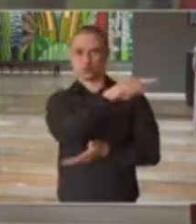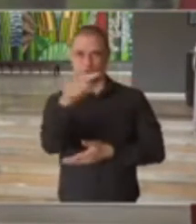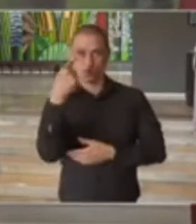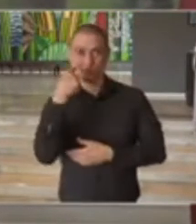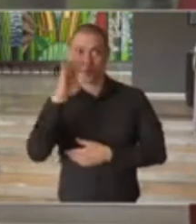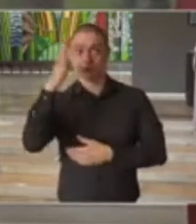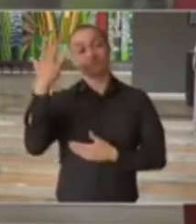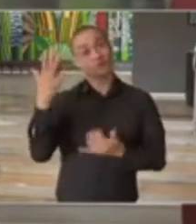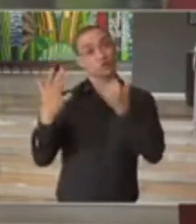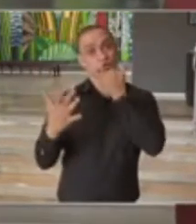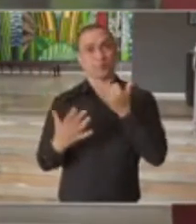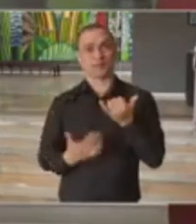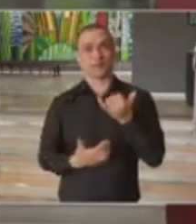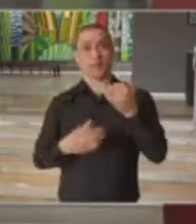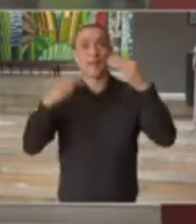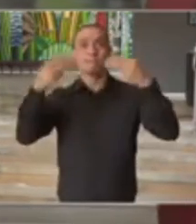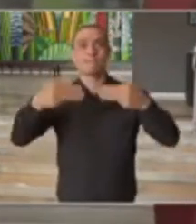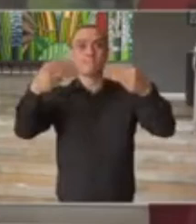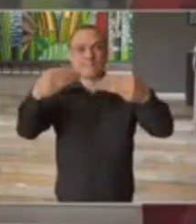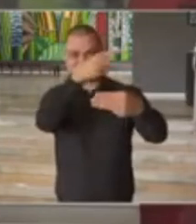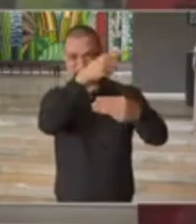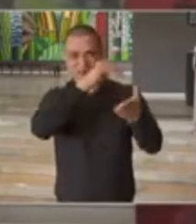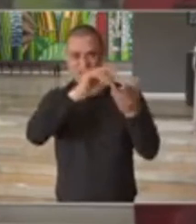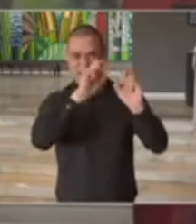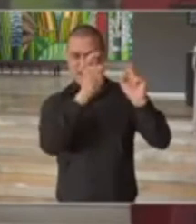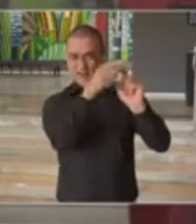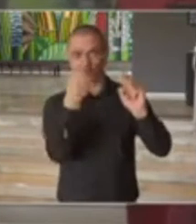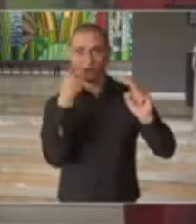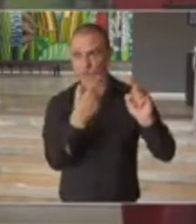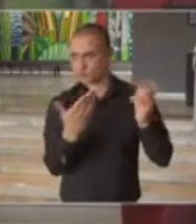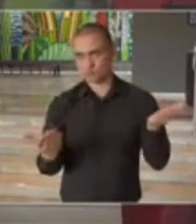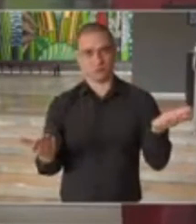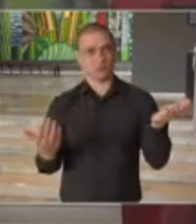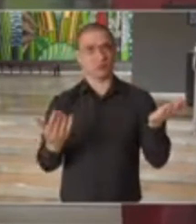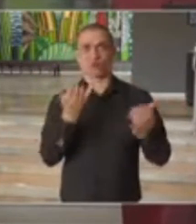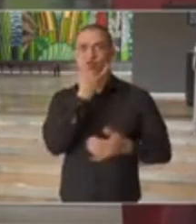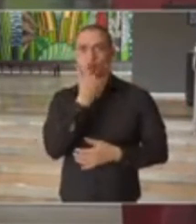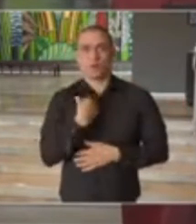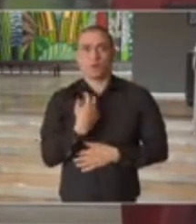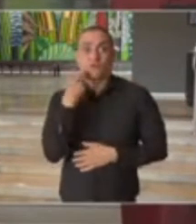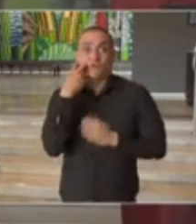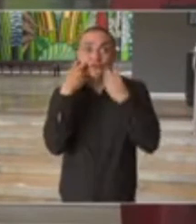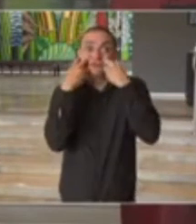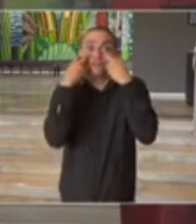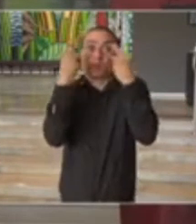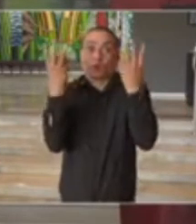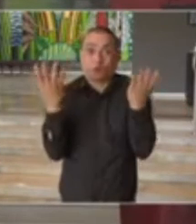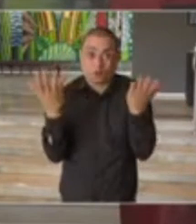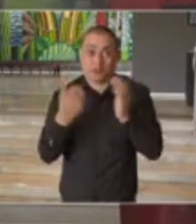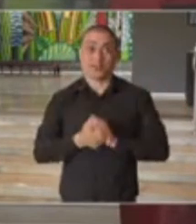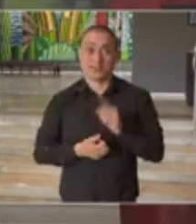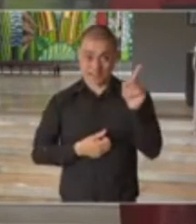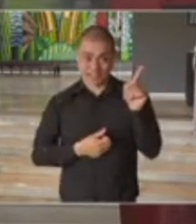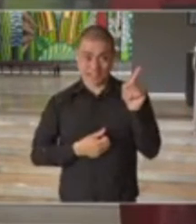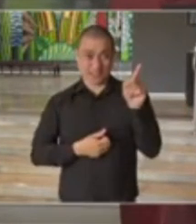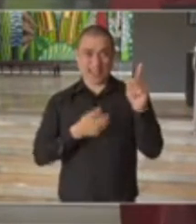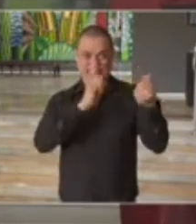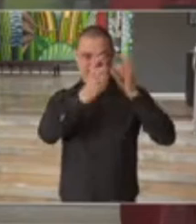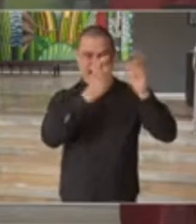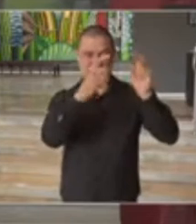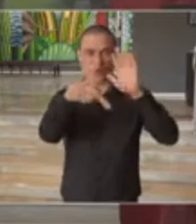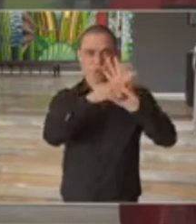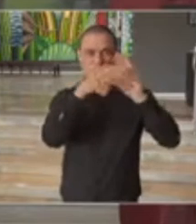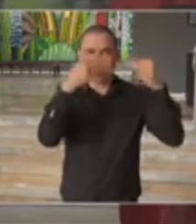ou melhor, de ministério, que, sinceramente, tenho vergonha que aquilo seja uma reunião